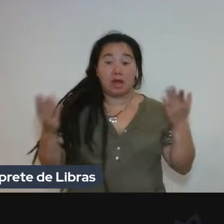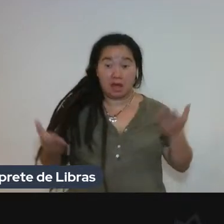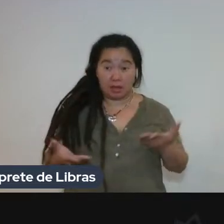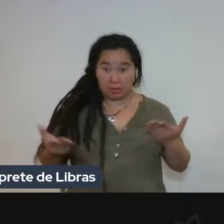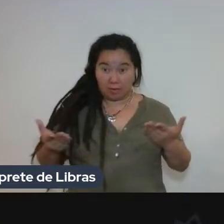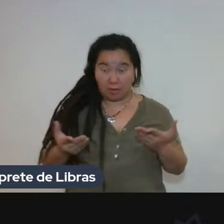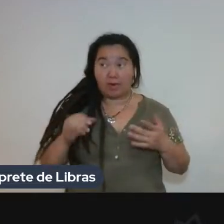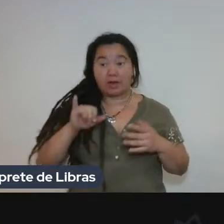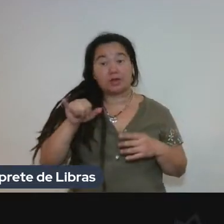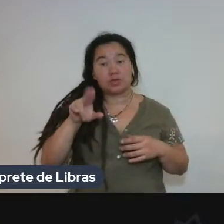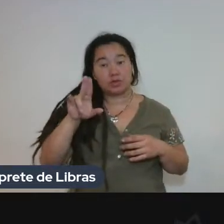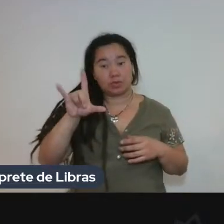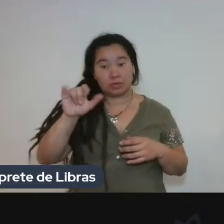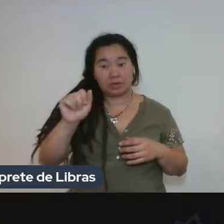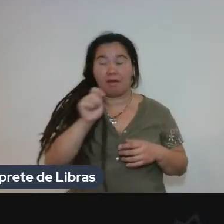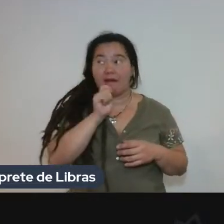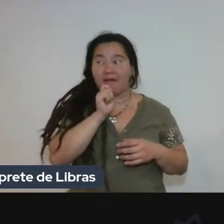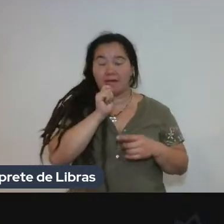minha parte.